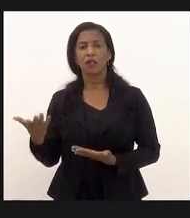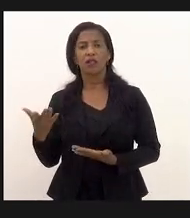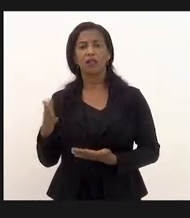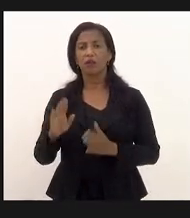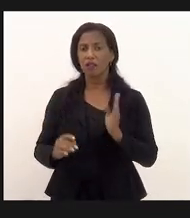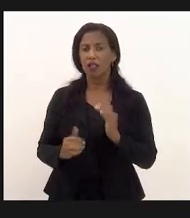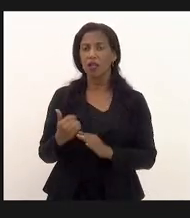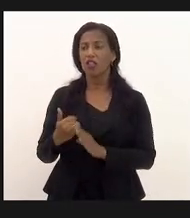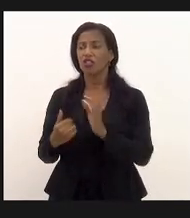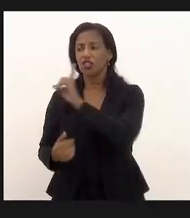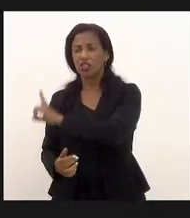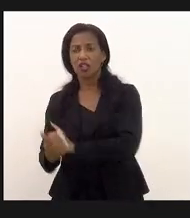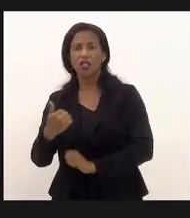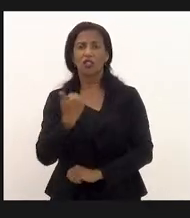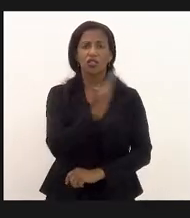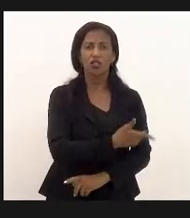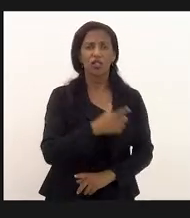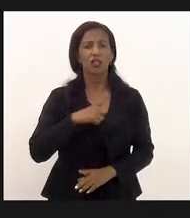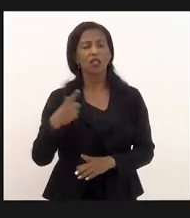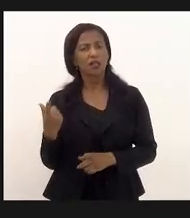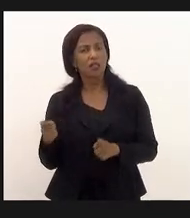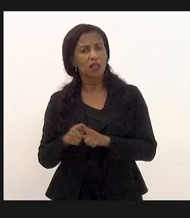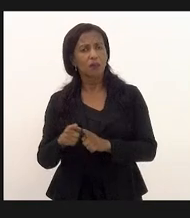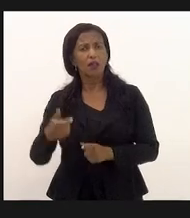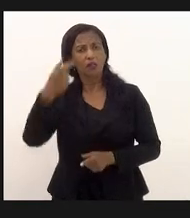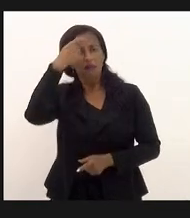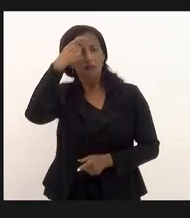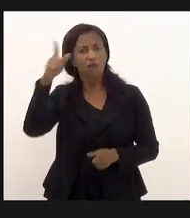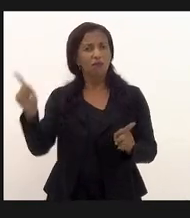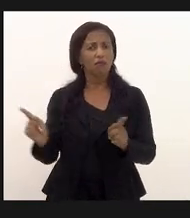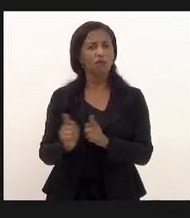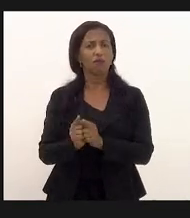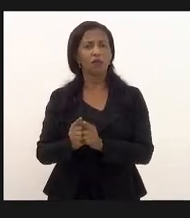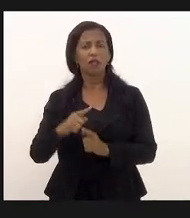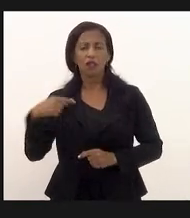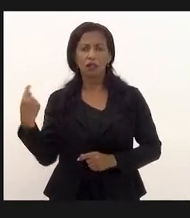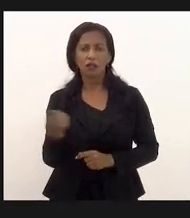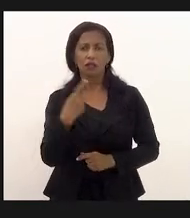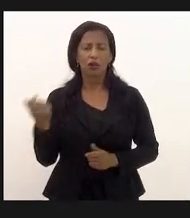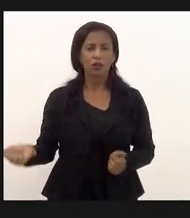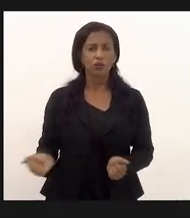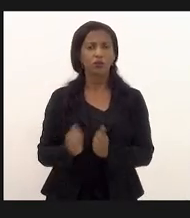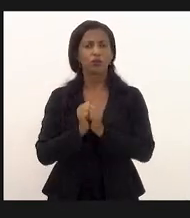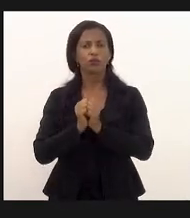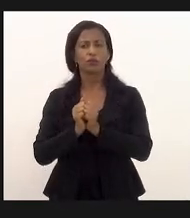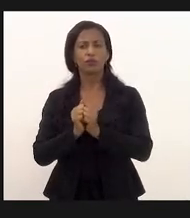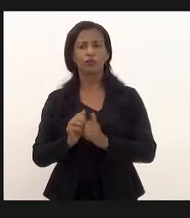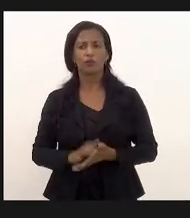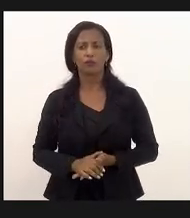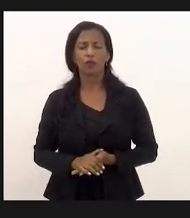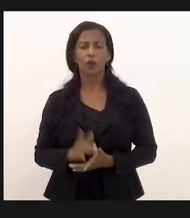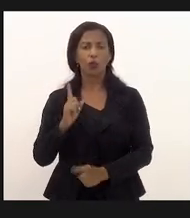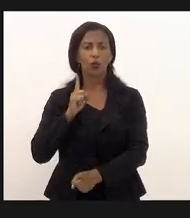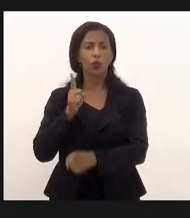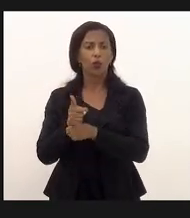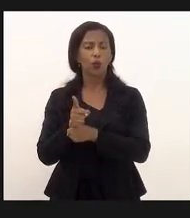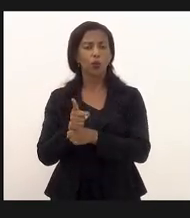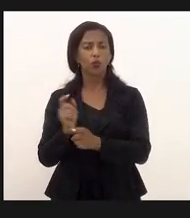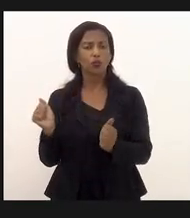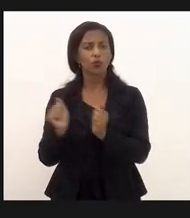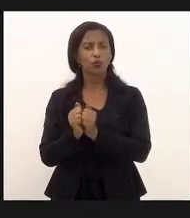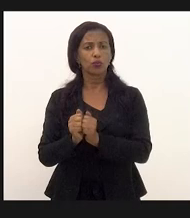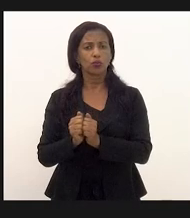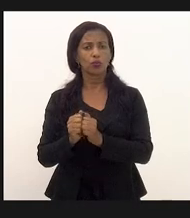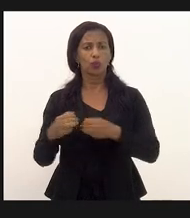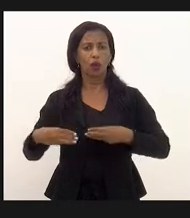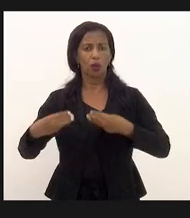centro e esquerda que tenha o mínimo de razoabilidade e nós venhamos a fazer um encontro junto ao